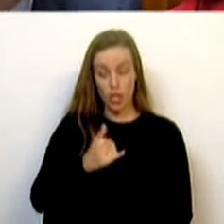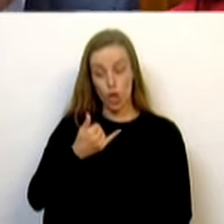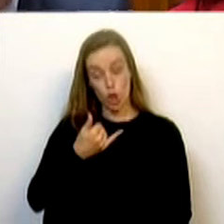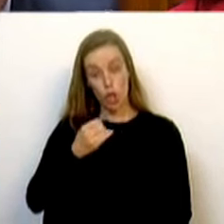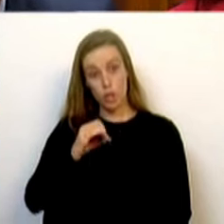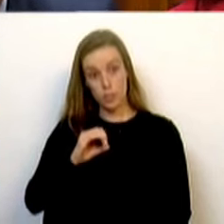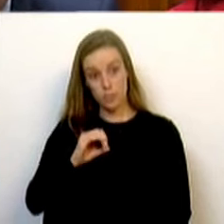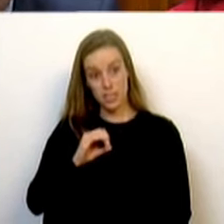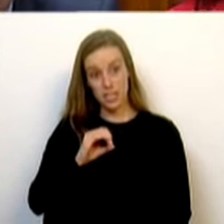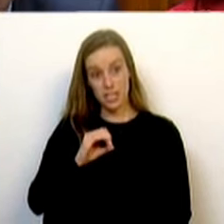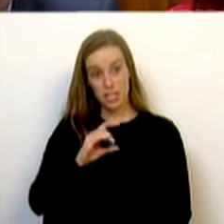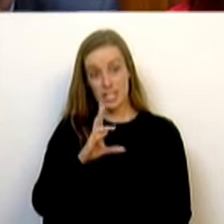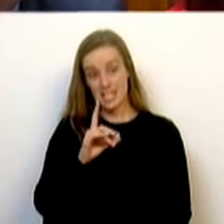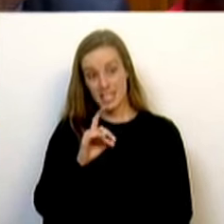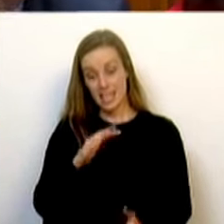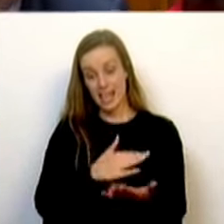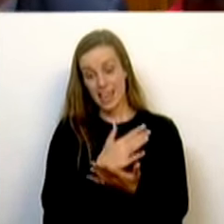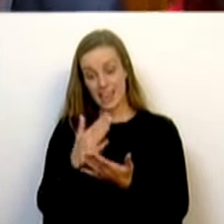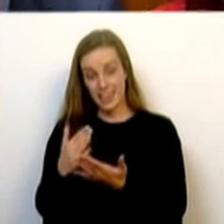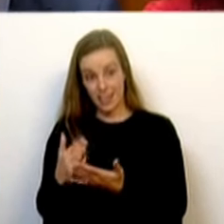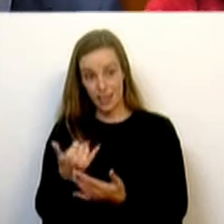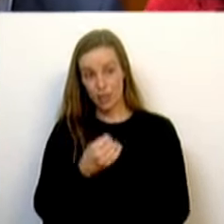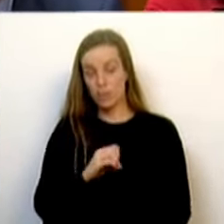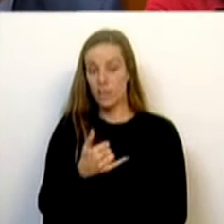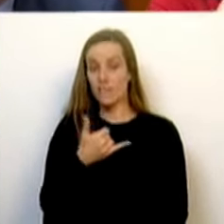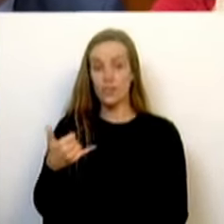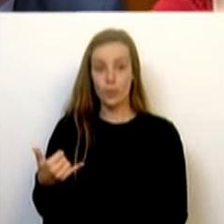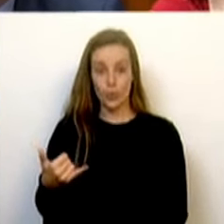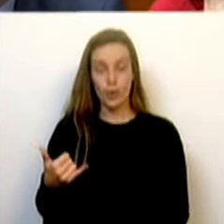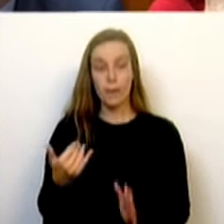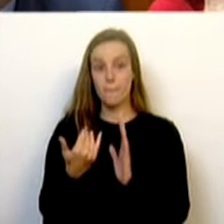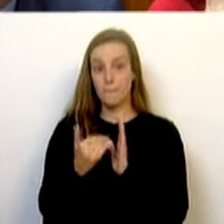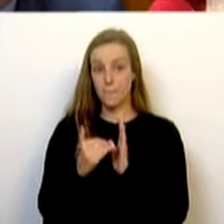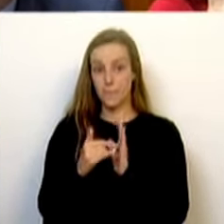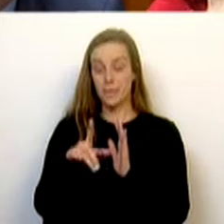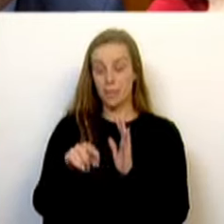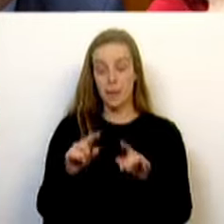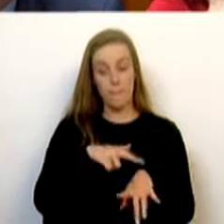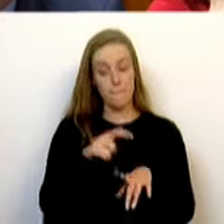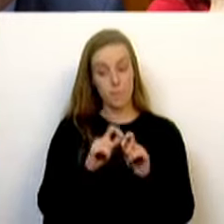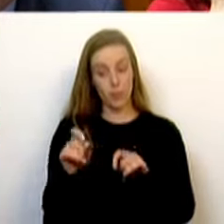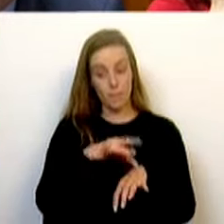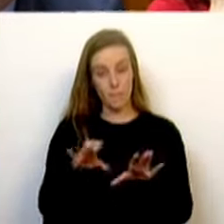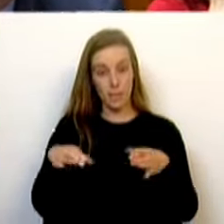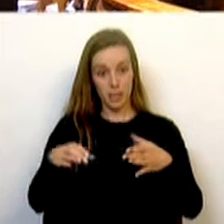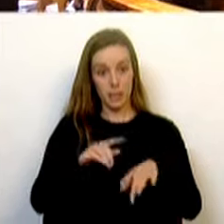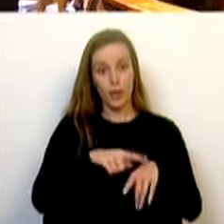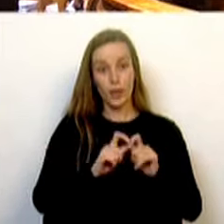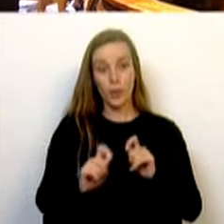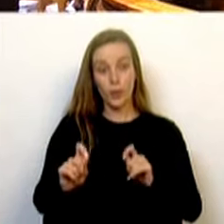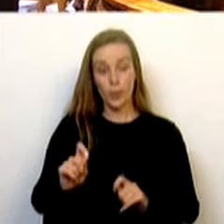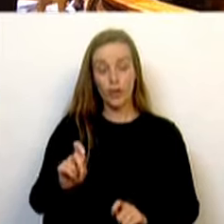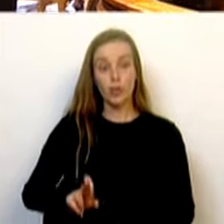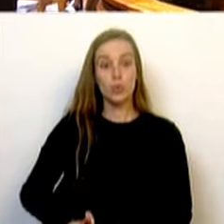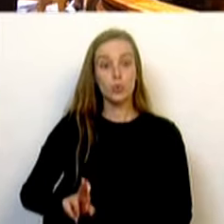2016 até 2022, incluindo o período da pandemia, a média de crescimento foi